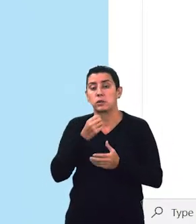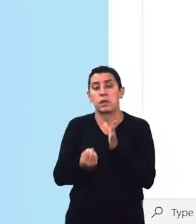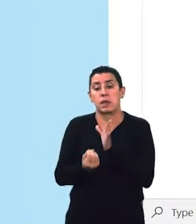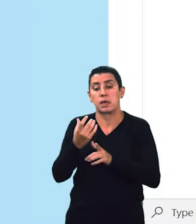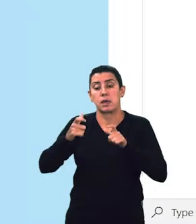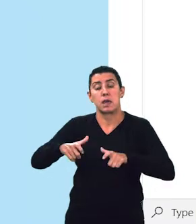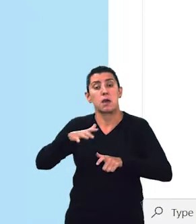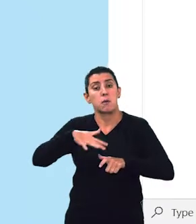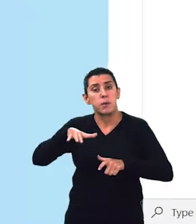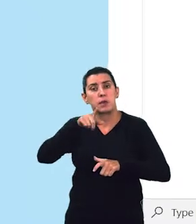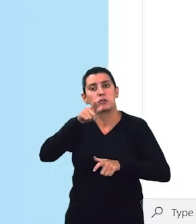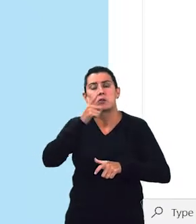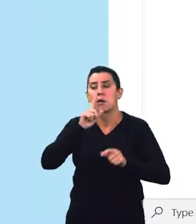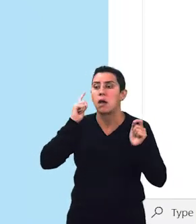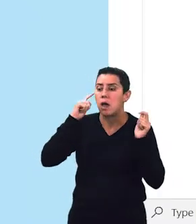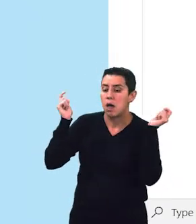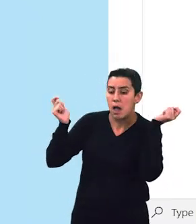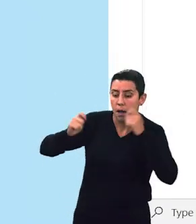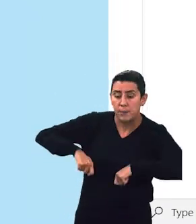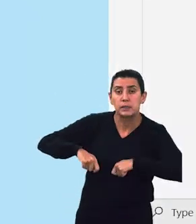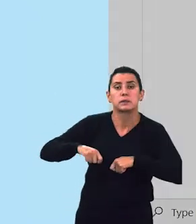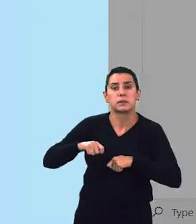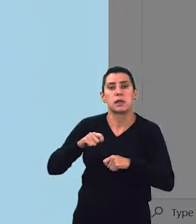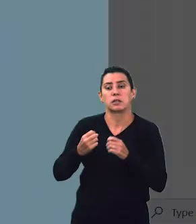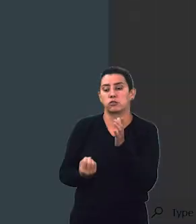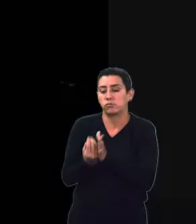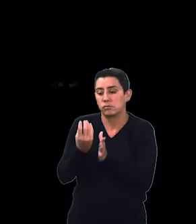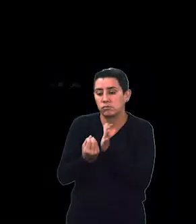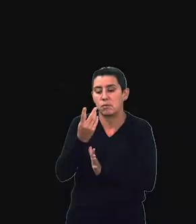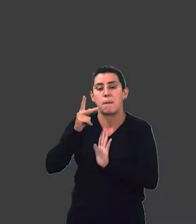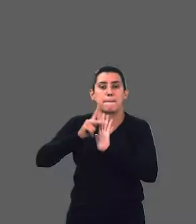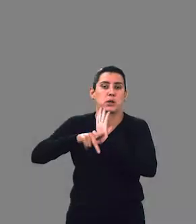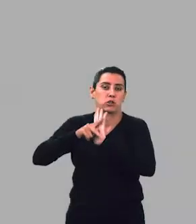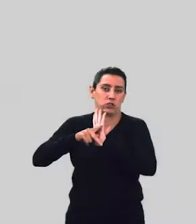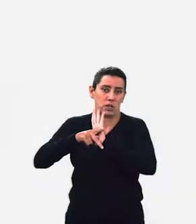capacidade e função de desenvolver os projetos, tá?